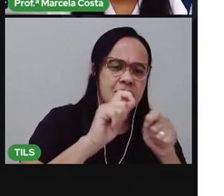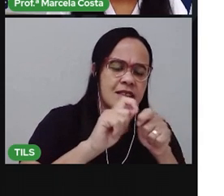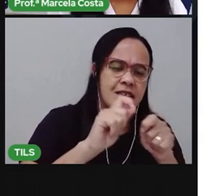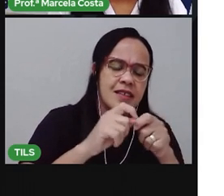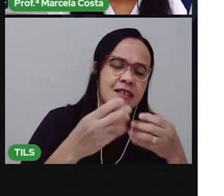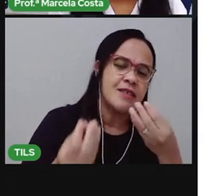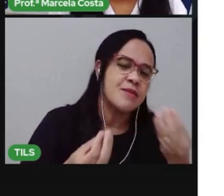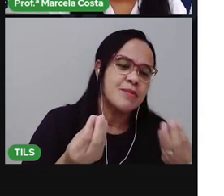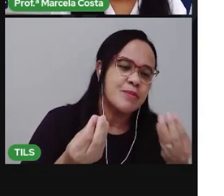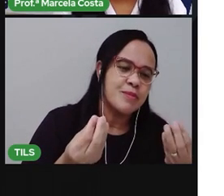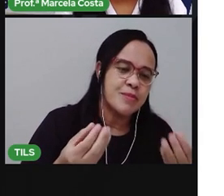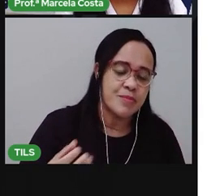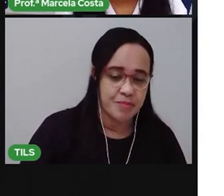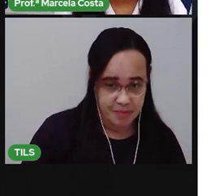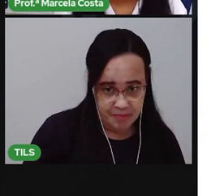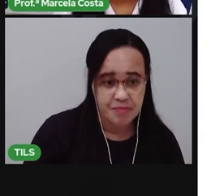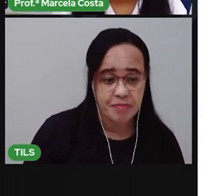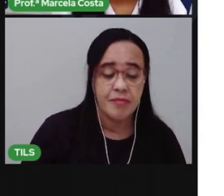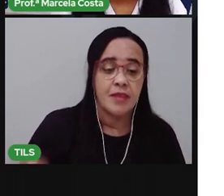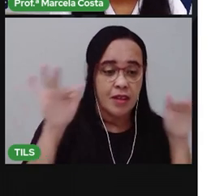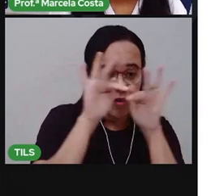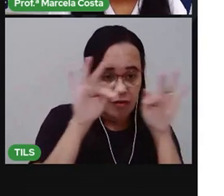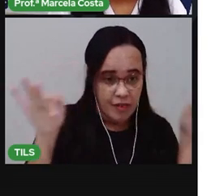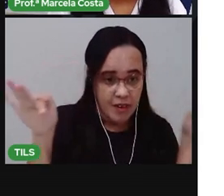Fazer a atividade.